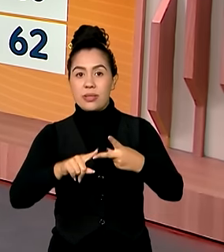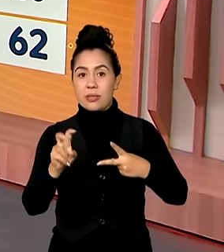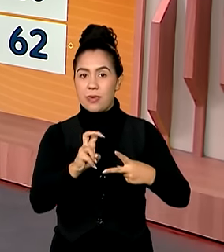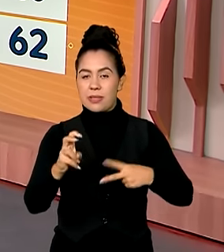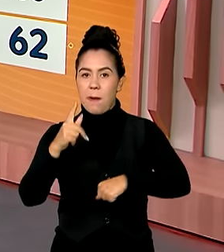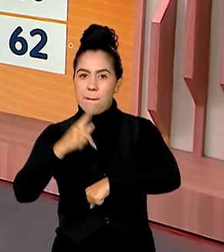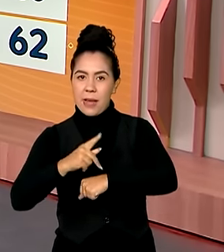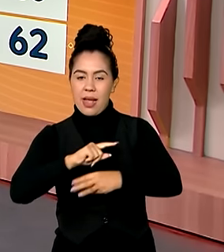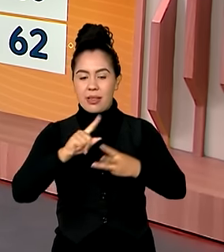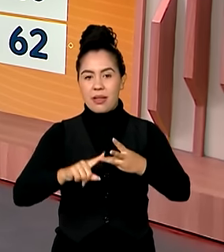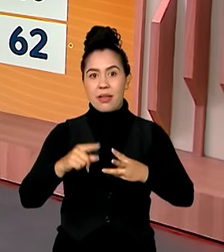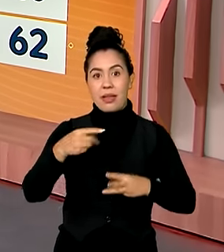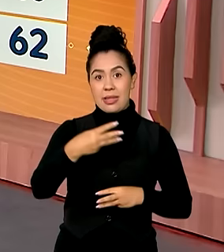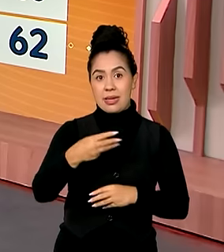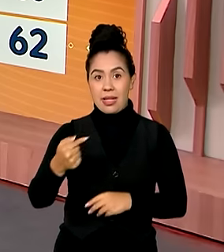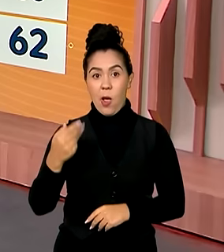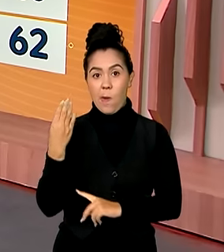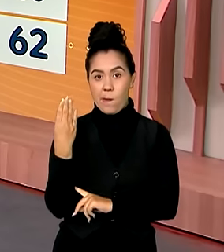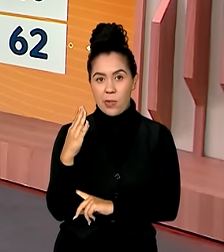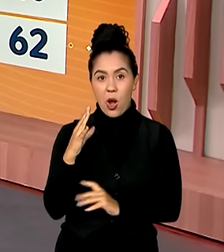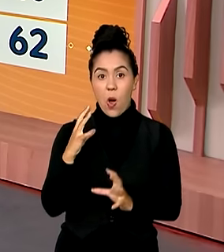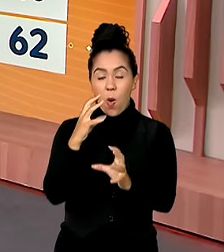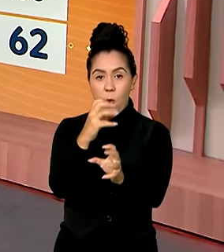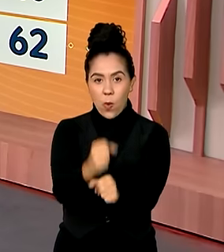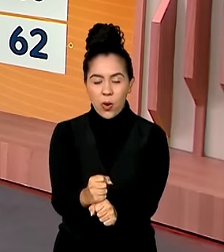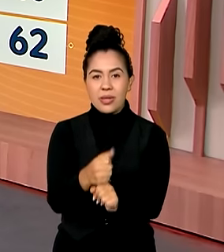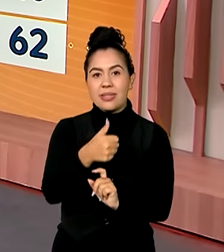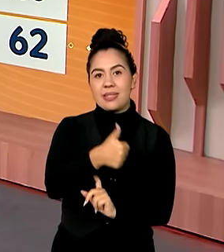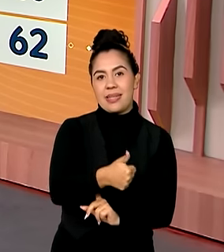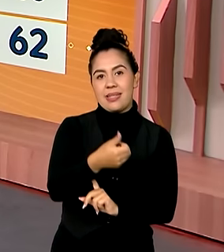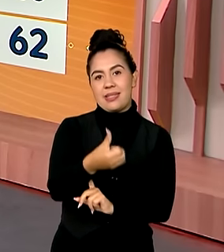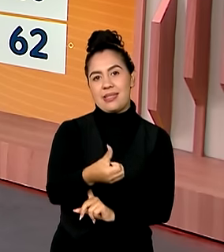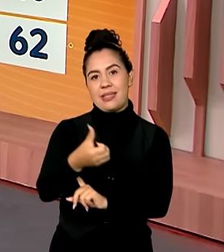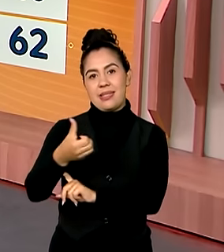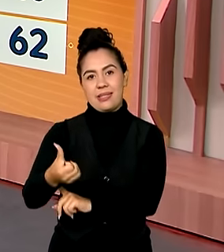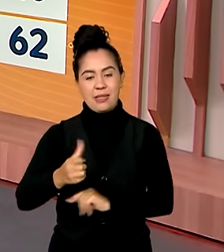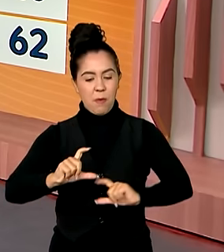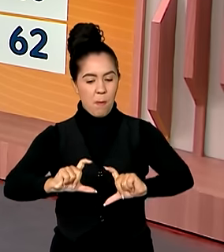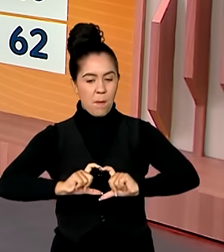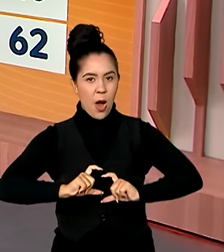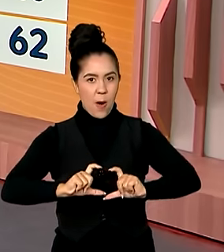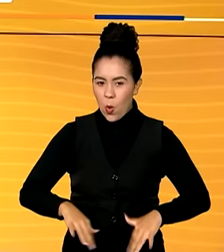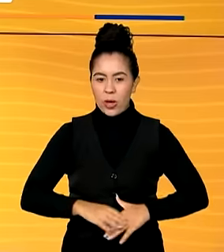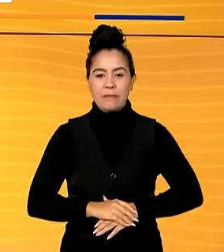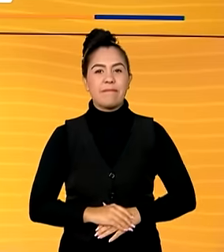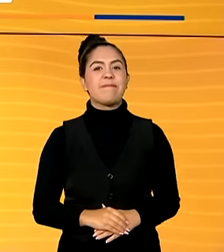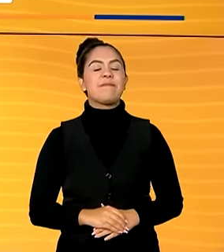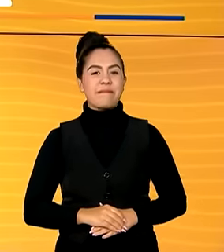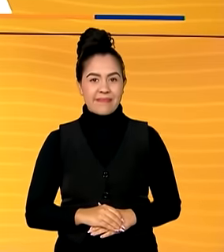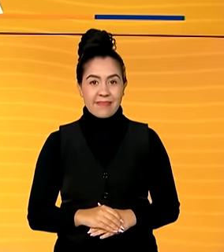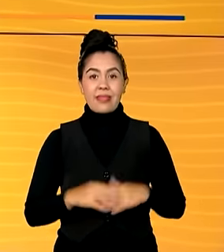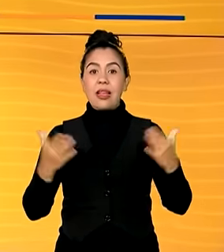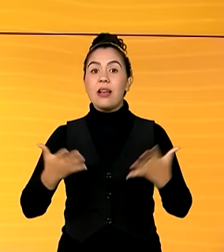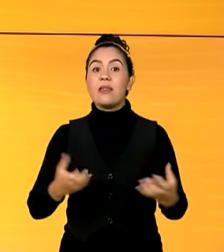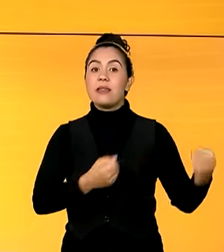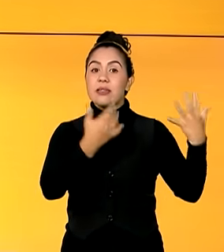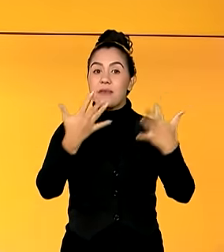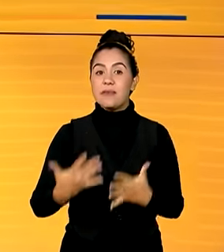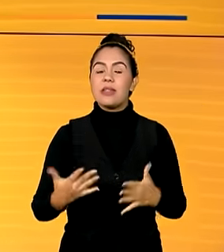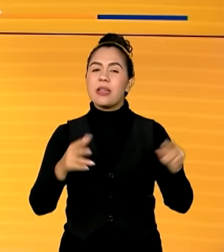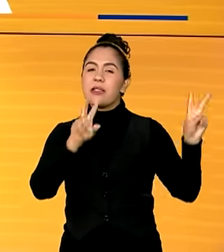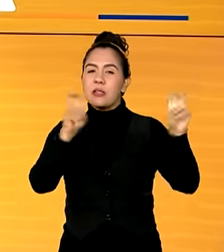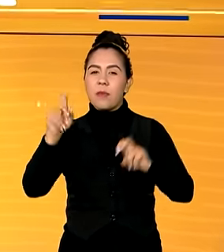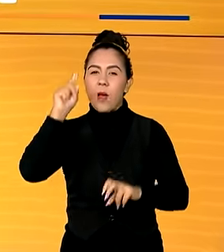37 bronzes. Um total de 166 pódios. Então vamos ver um pouco mais dessa